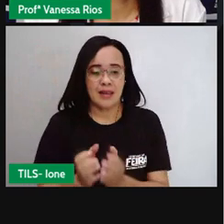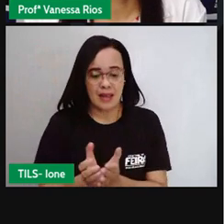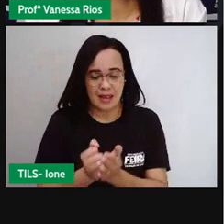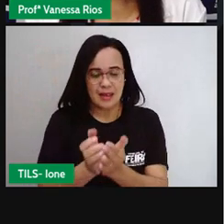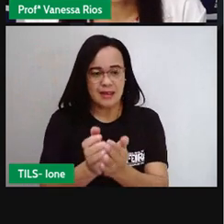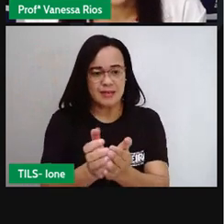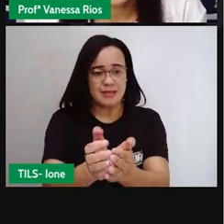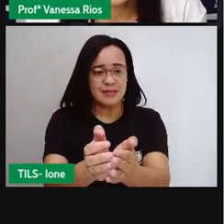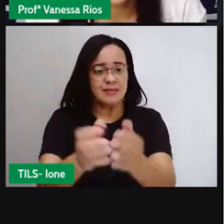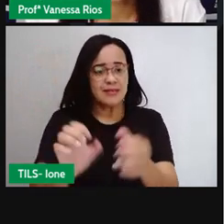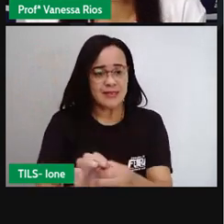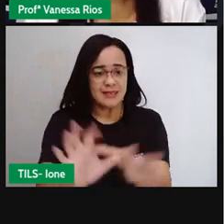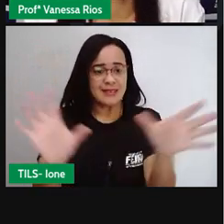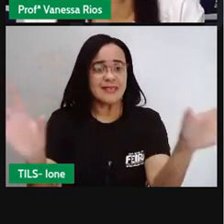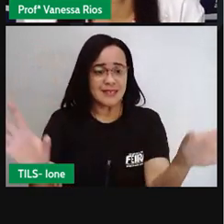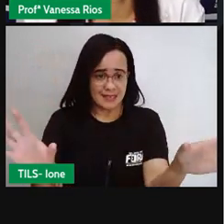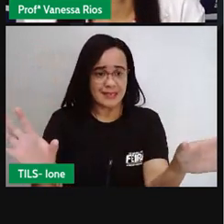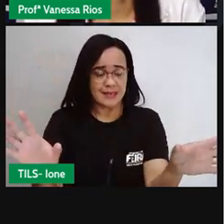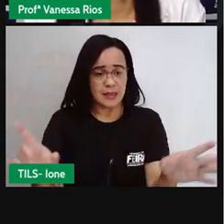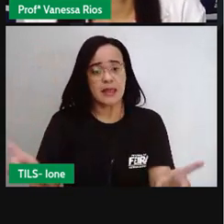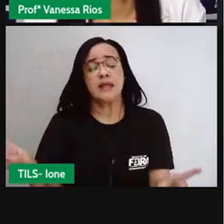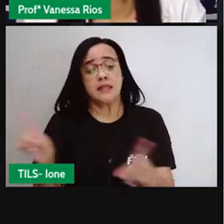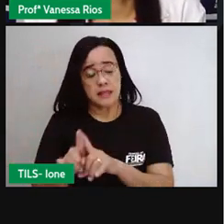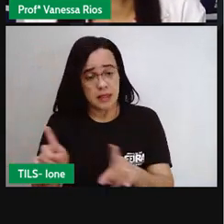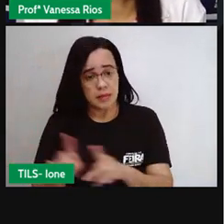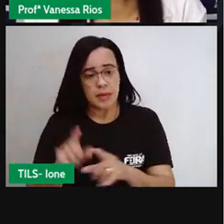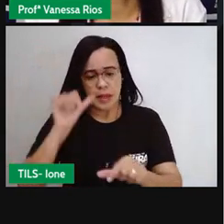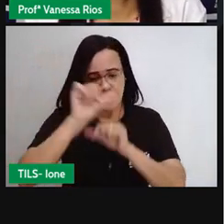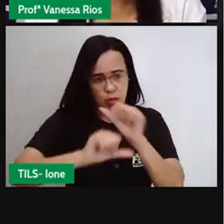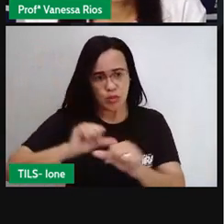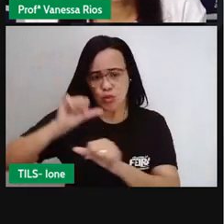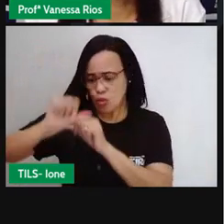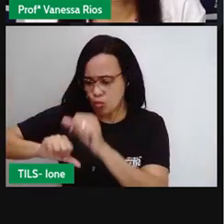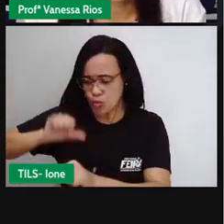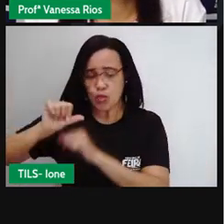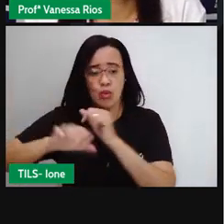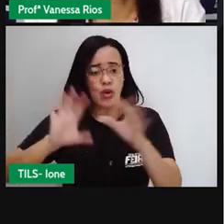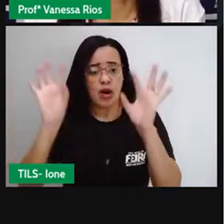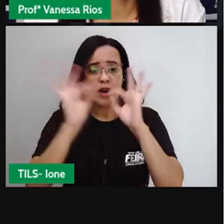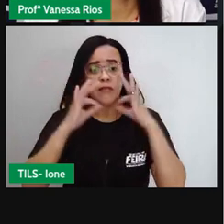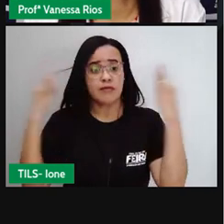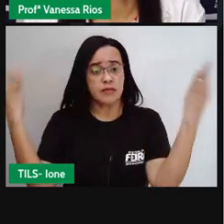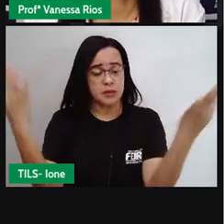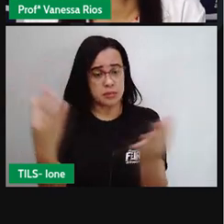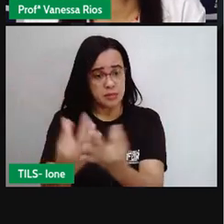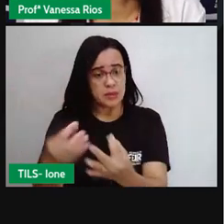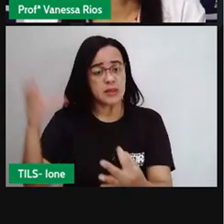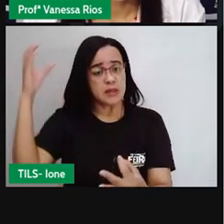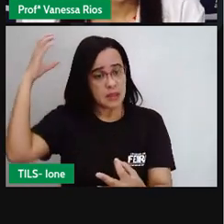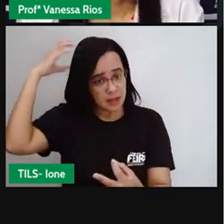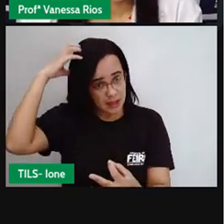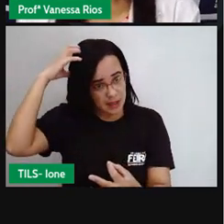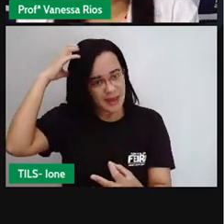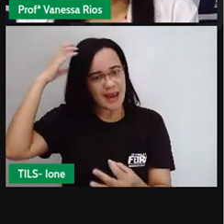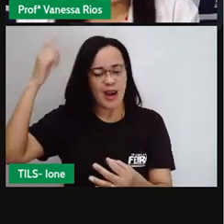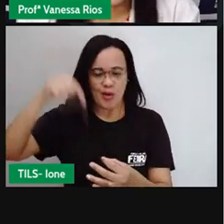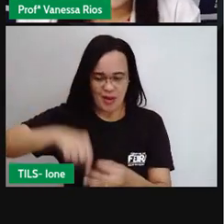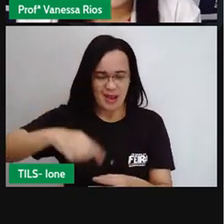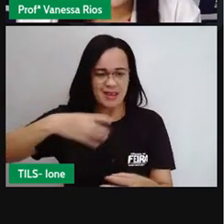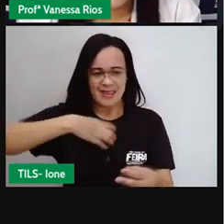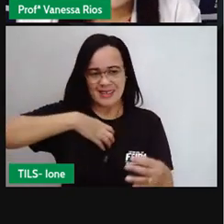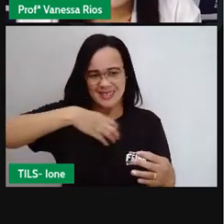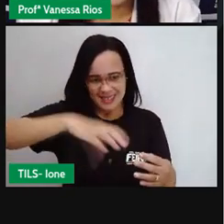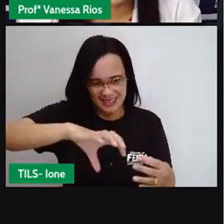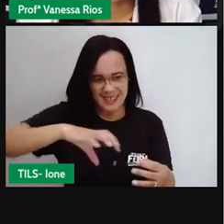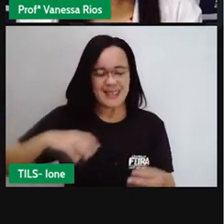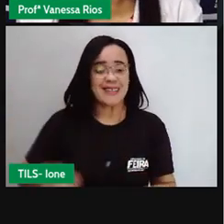No momento em que passou por Salvador, e que trouxe aí também modificações para essa cidade. O mais importante